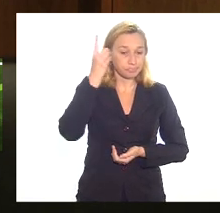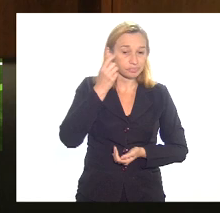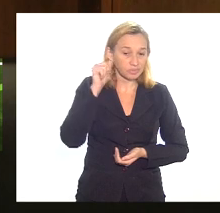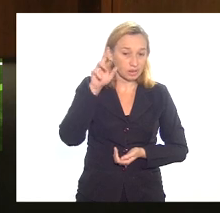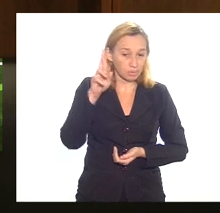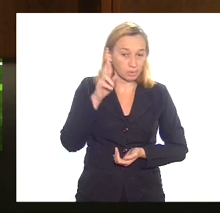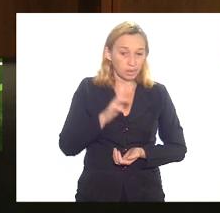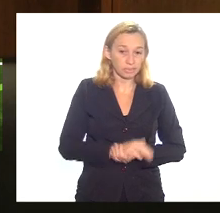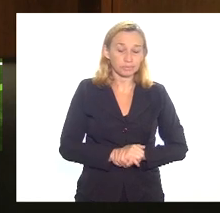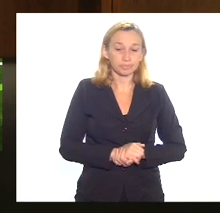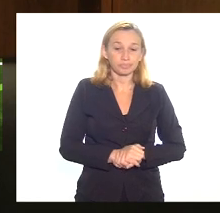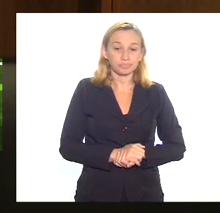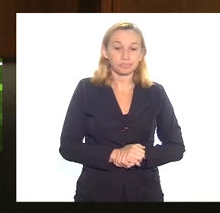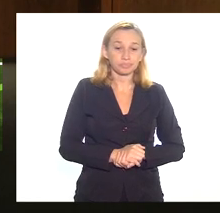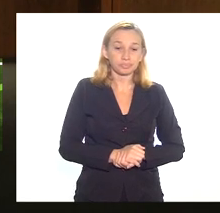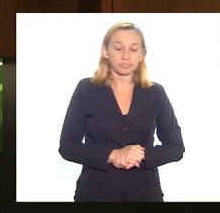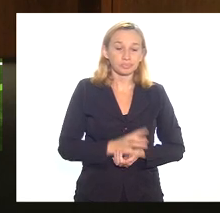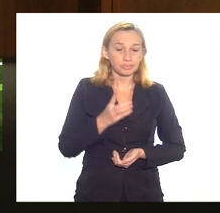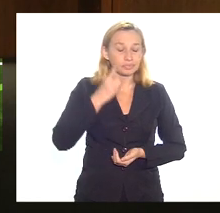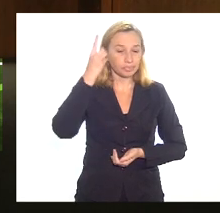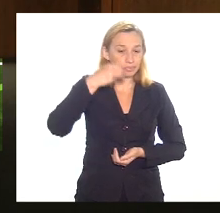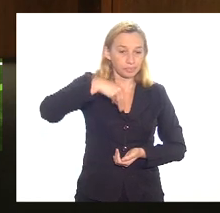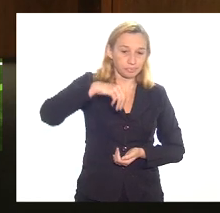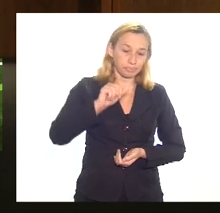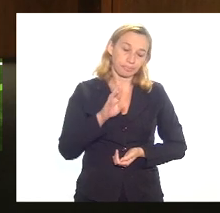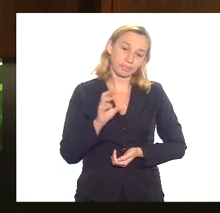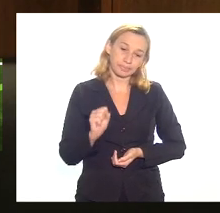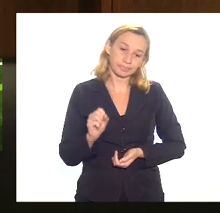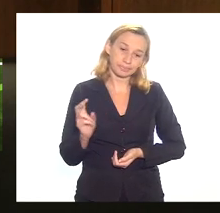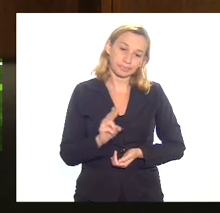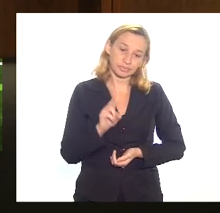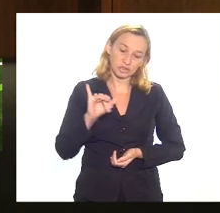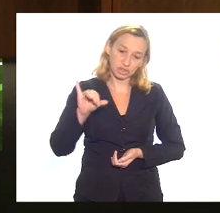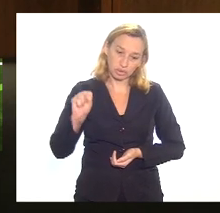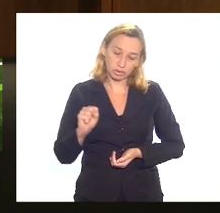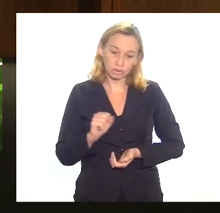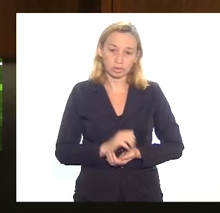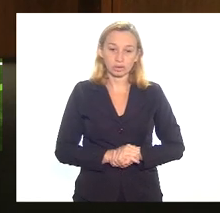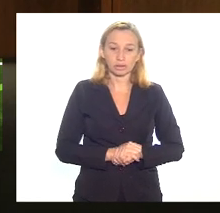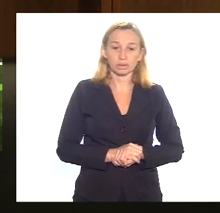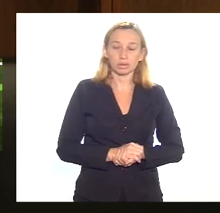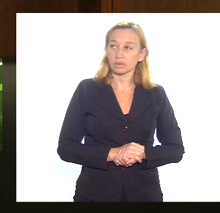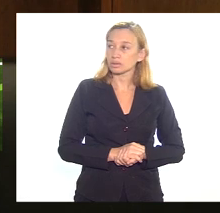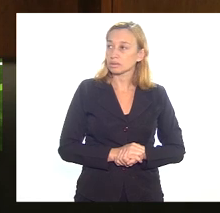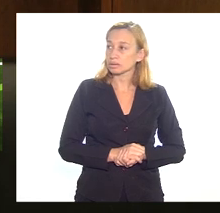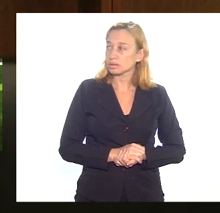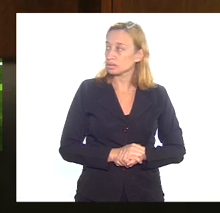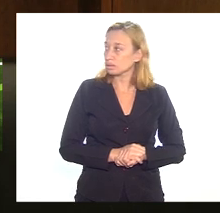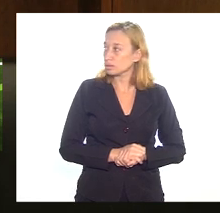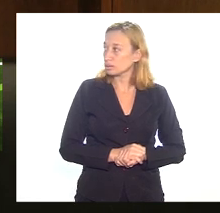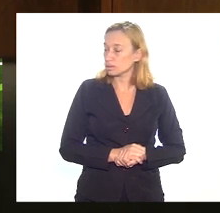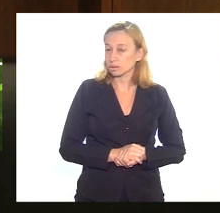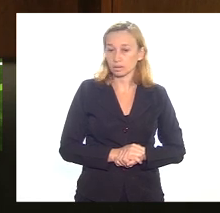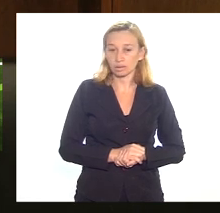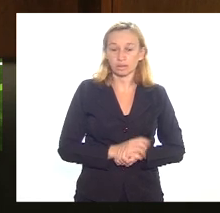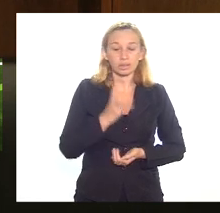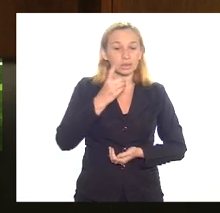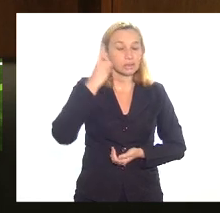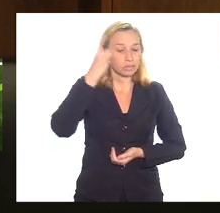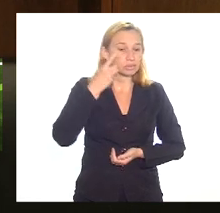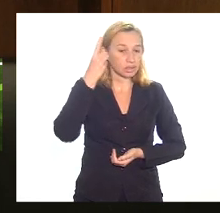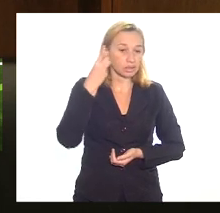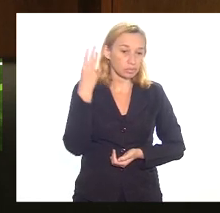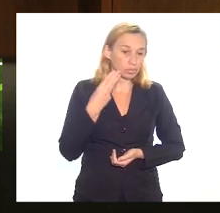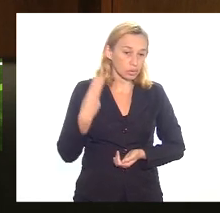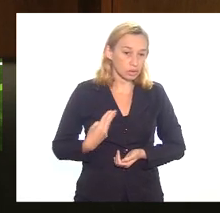deputado Marcos Vinícius deputado Marcos Vinícius deputada Mônica